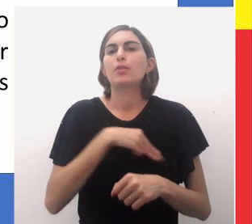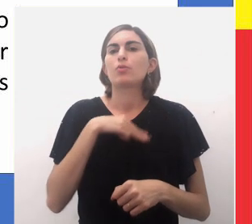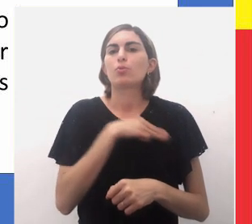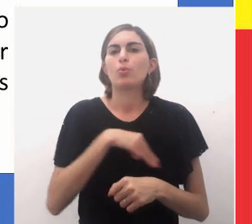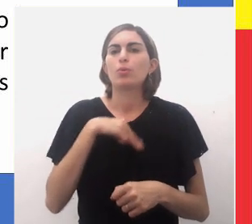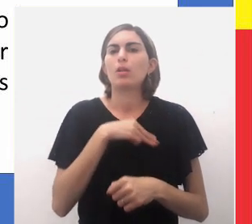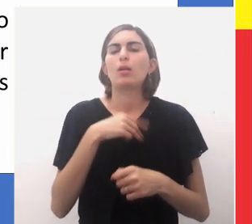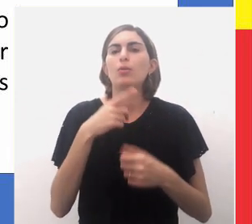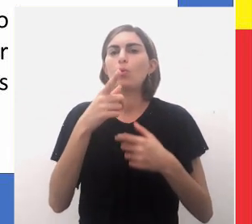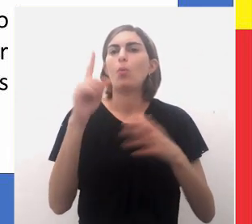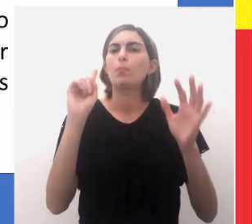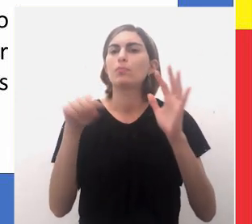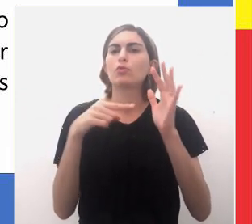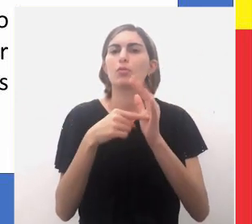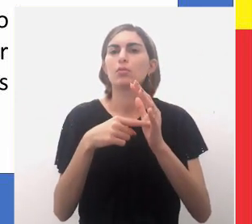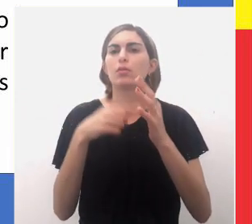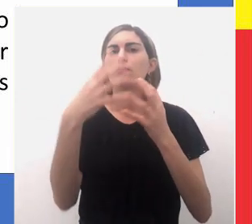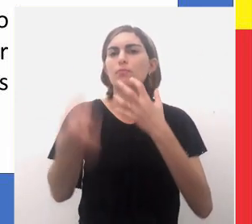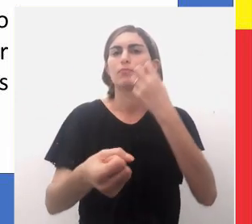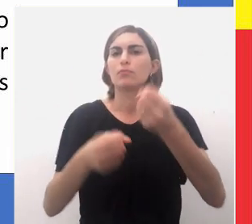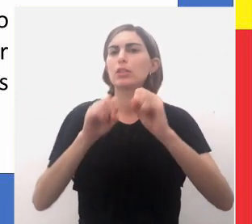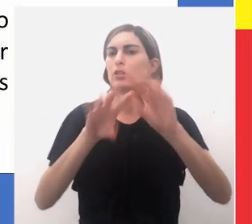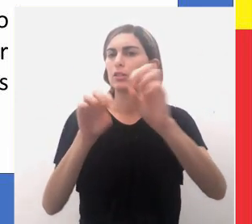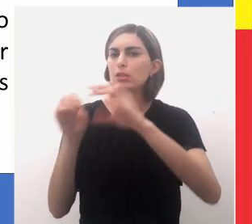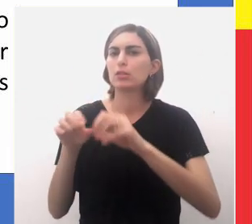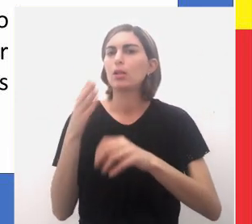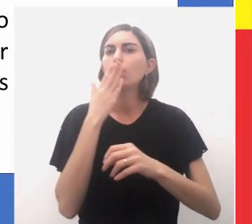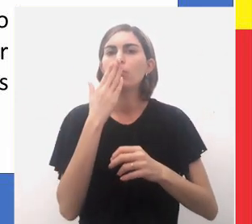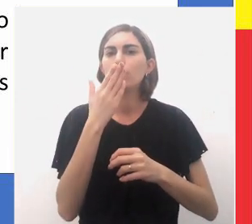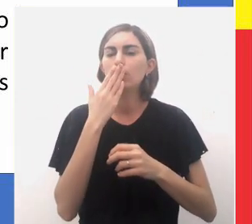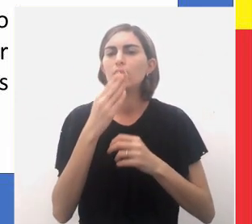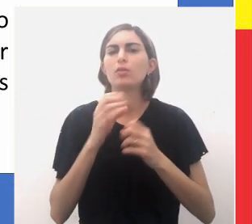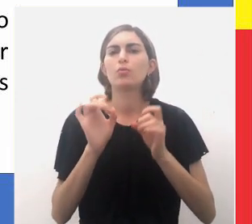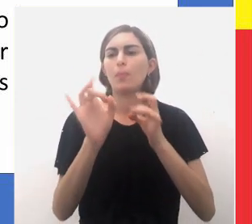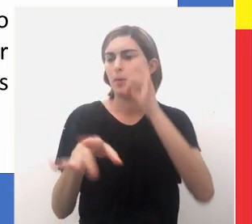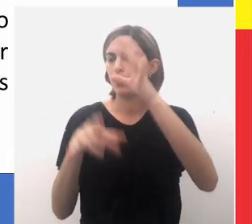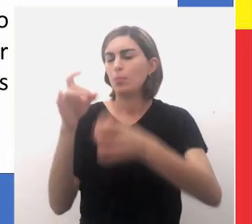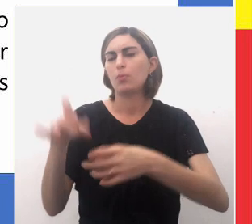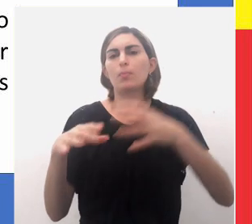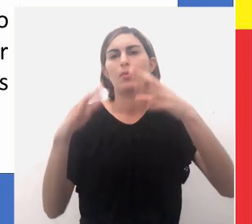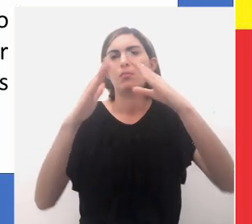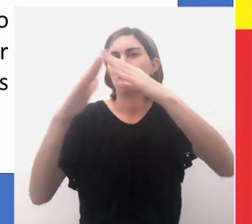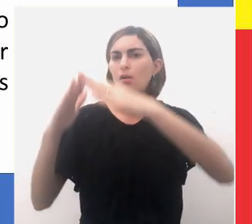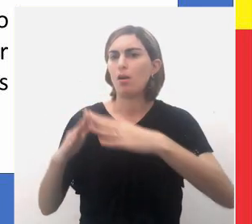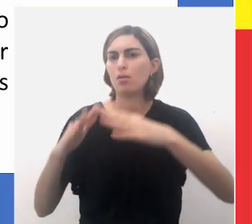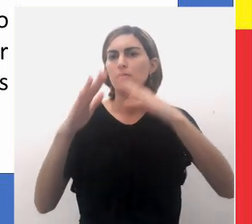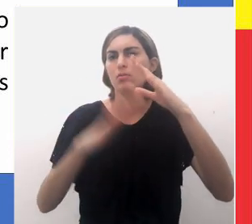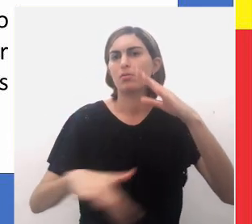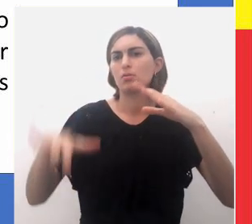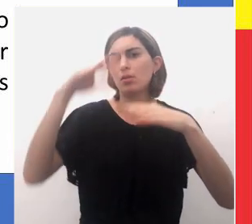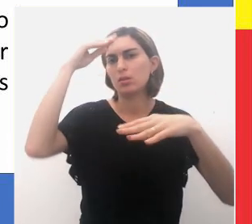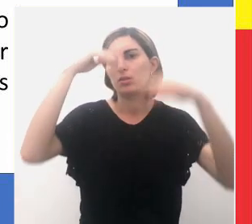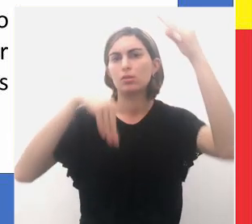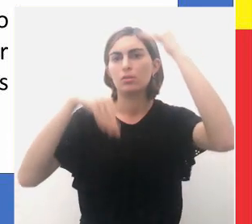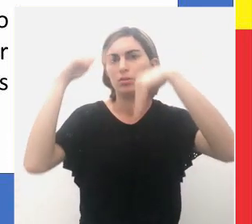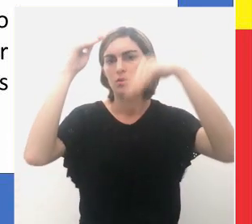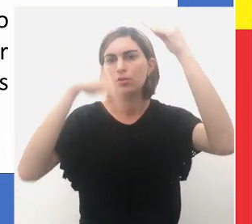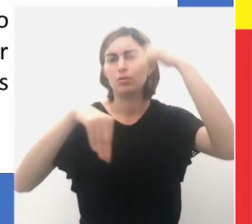de convencer os índios de descerem de suas aldeias de origem e